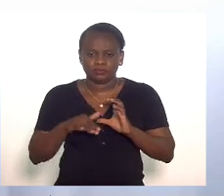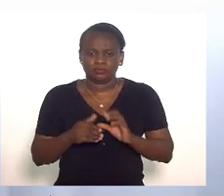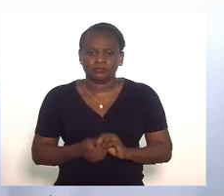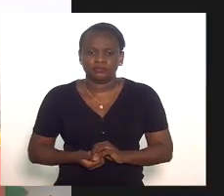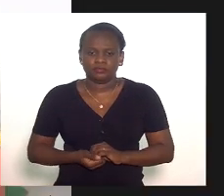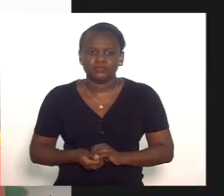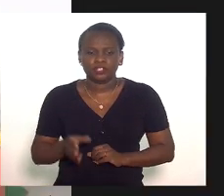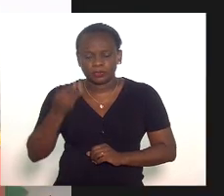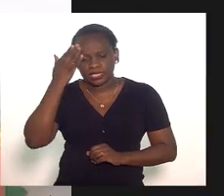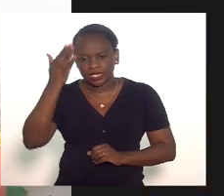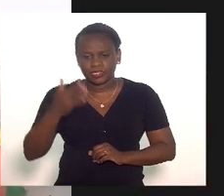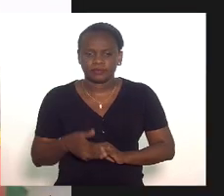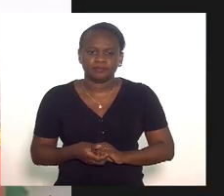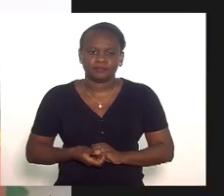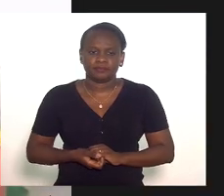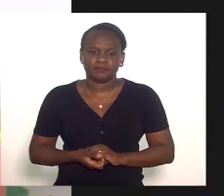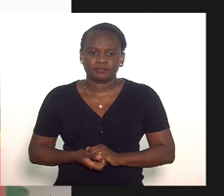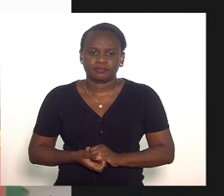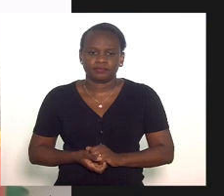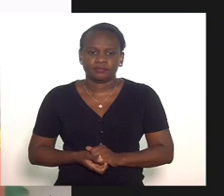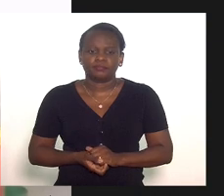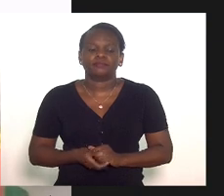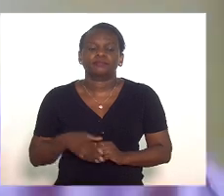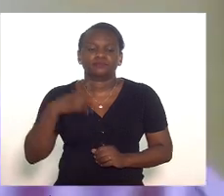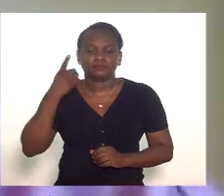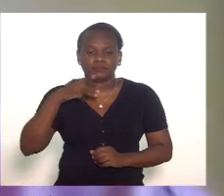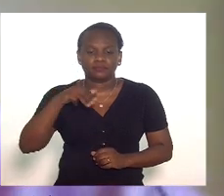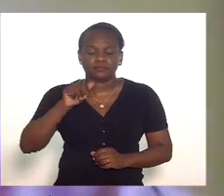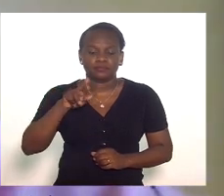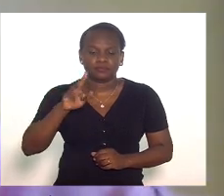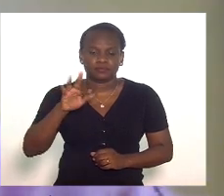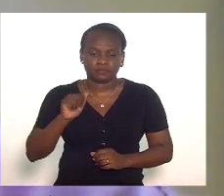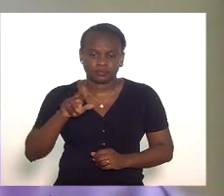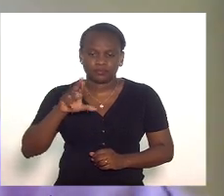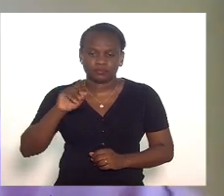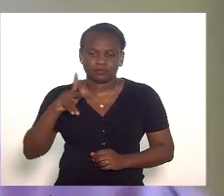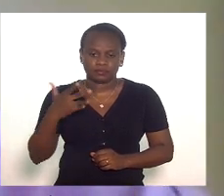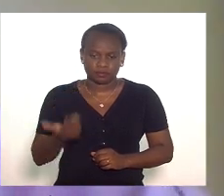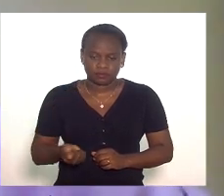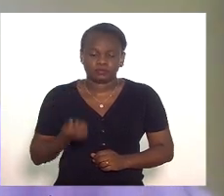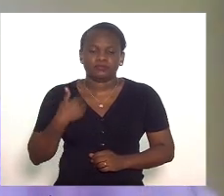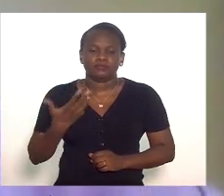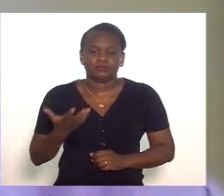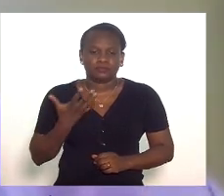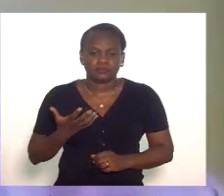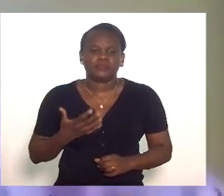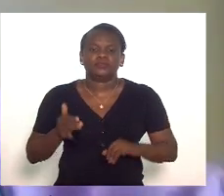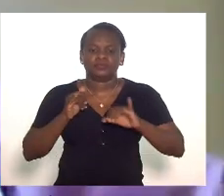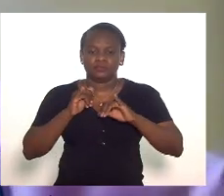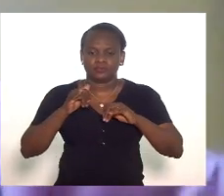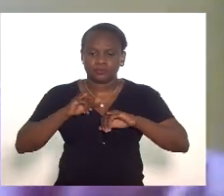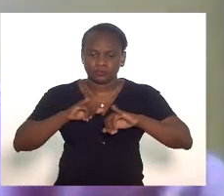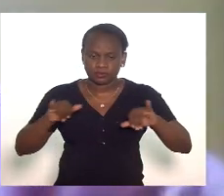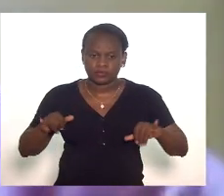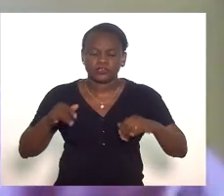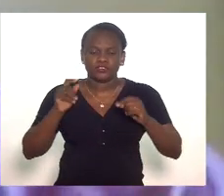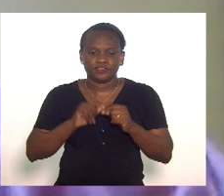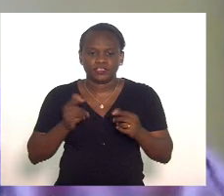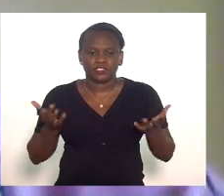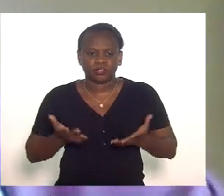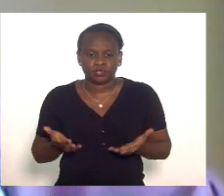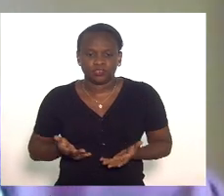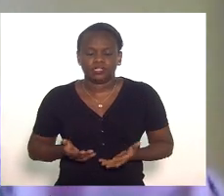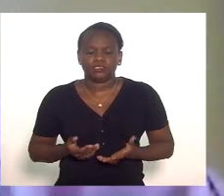perfeito obrigada deputada marta rocha eu quero fazer publicamente o que fiz agora